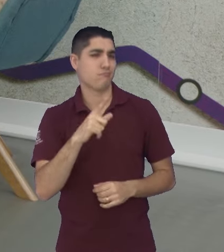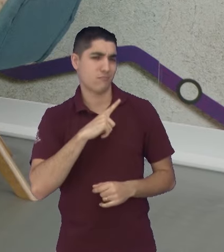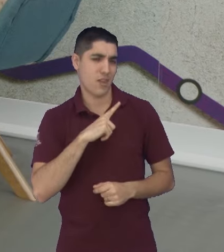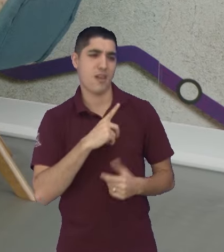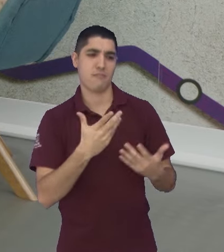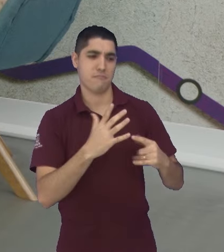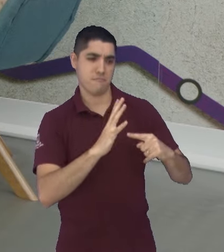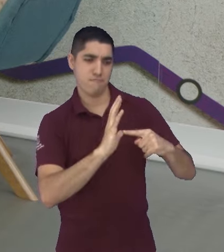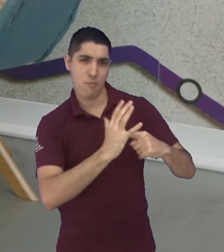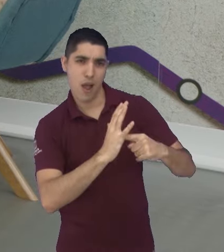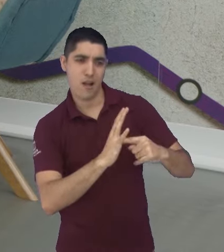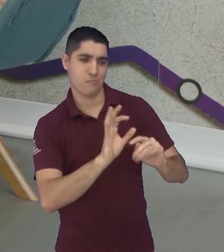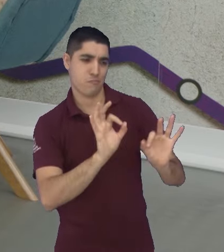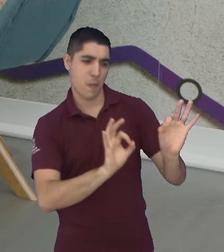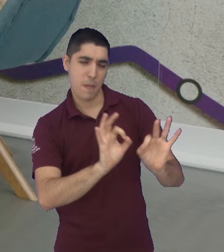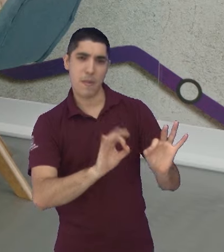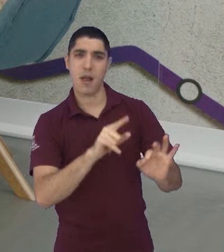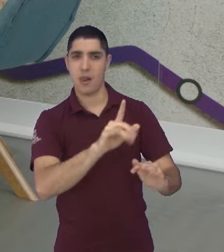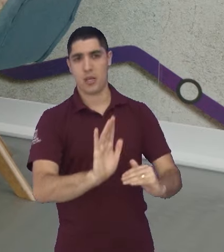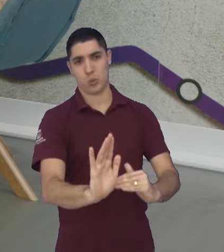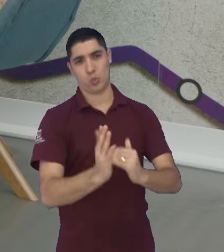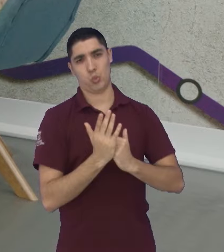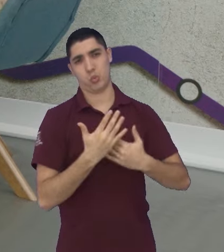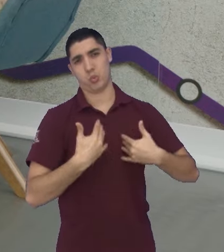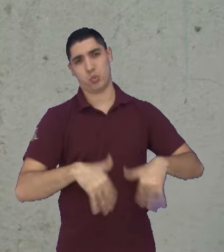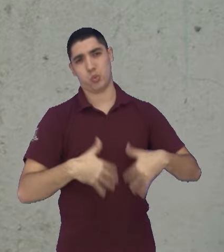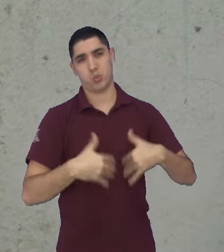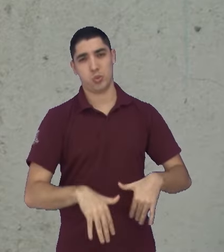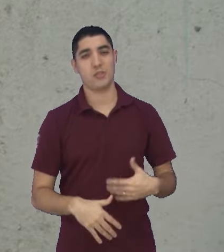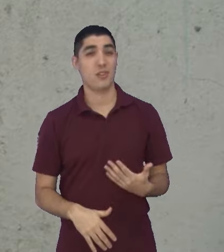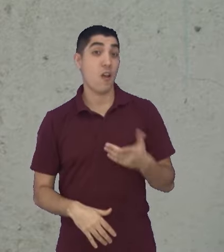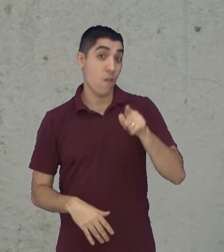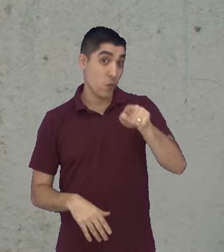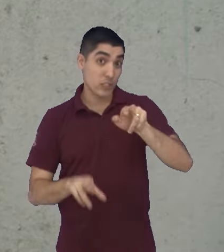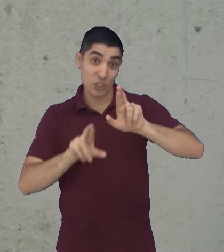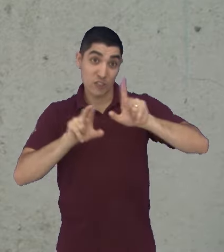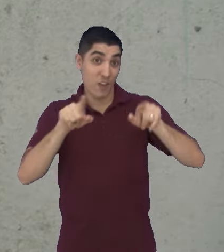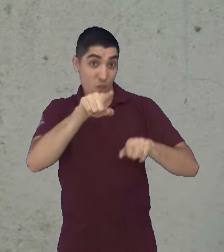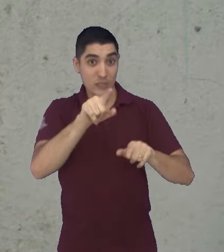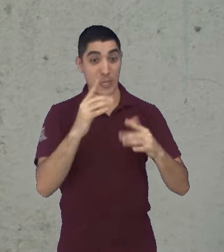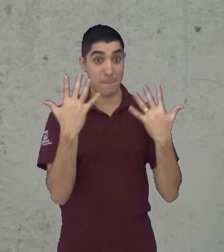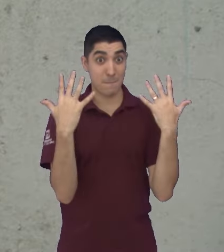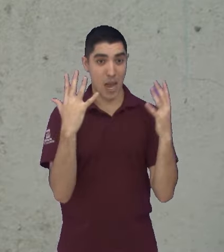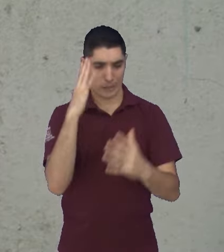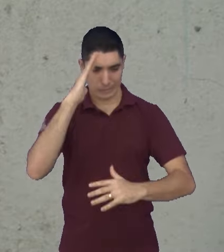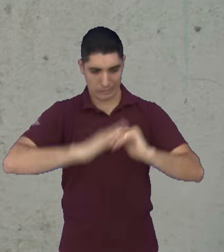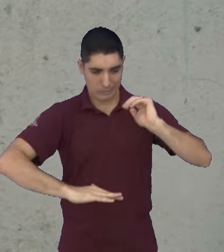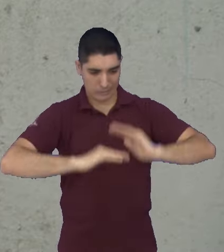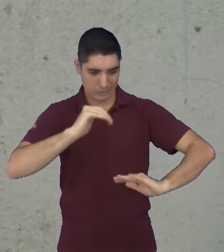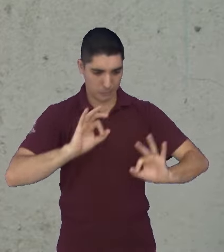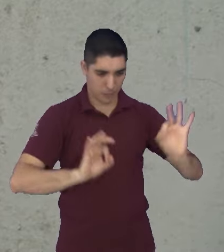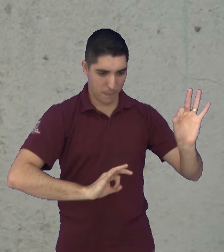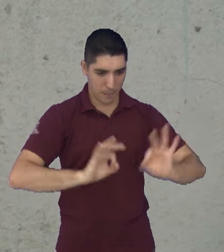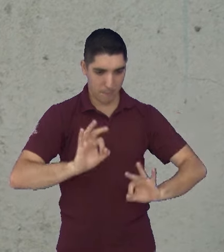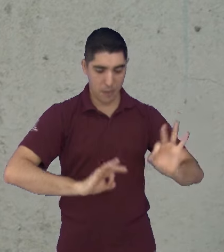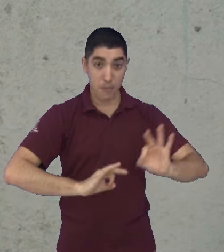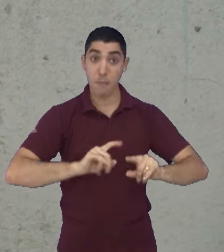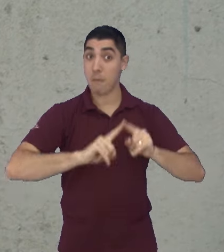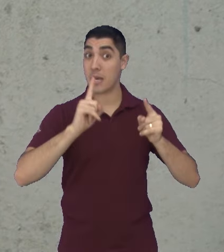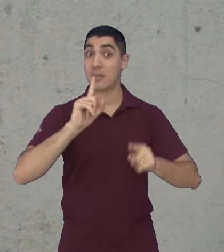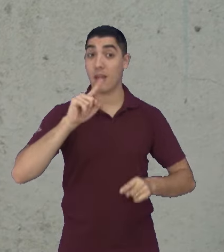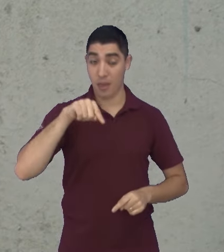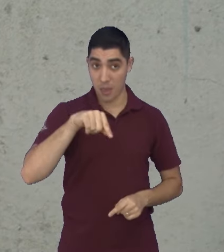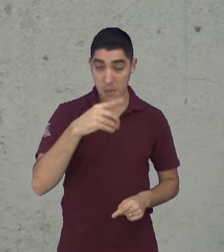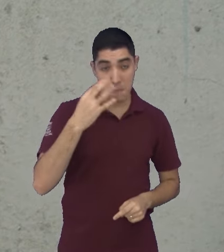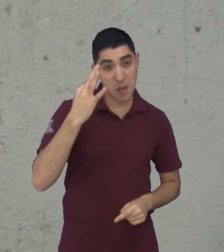tudo, dá uma baita ajuda, né? No seu caso, é tudo na mão, tudo feito em casa, mas em breve, né, ainda esse ano